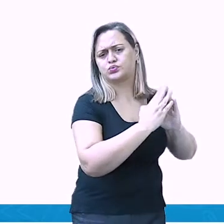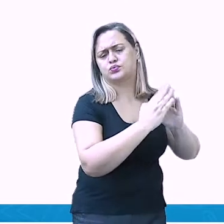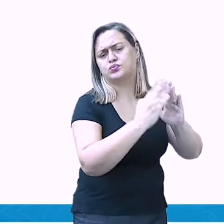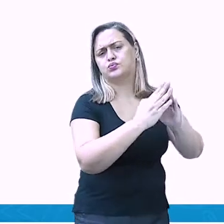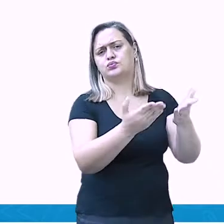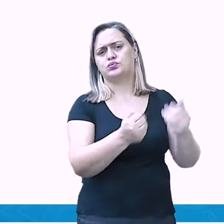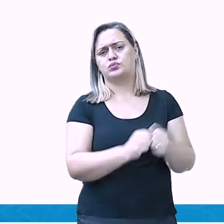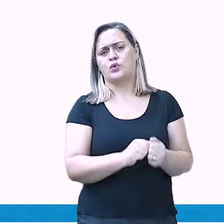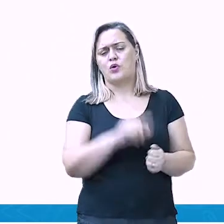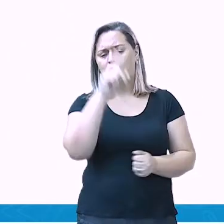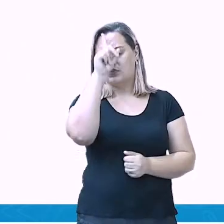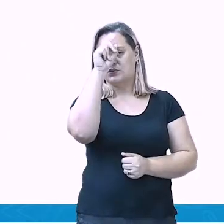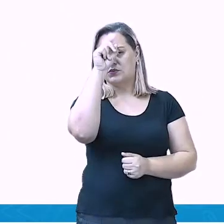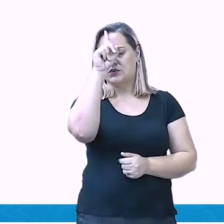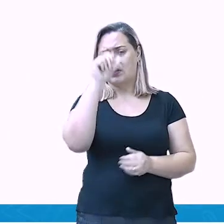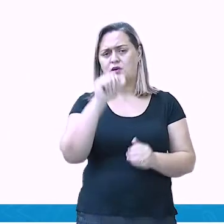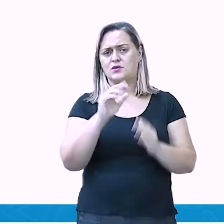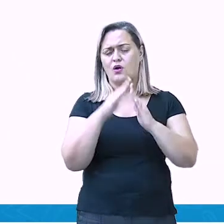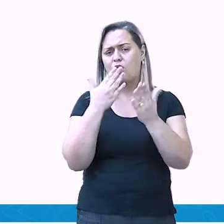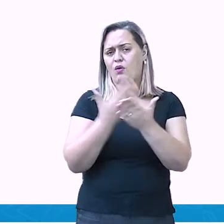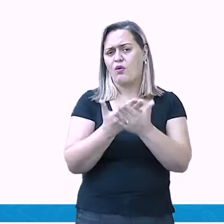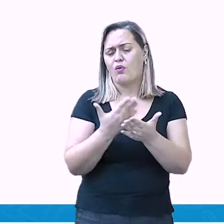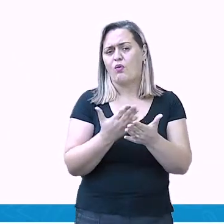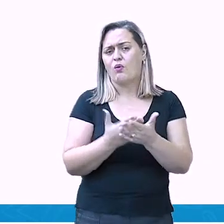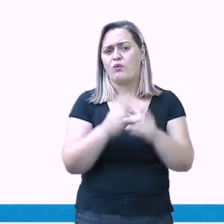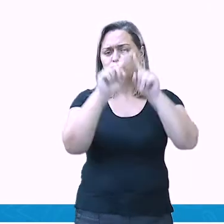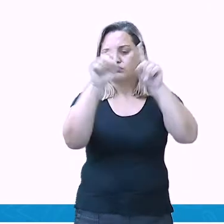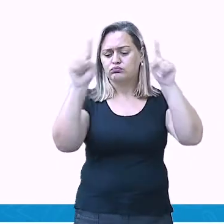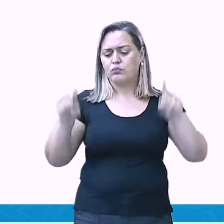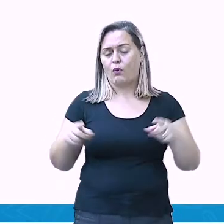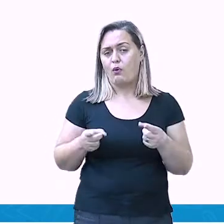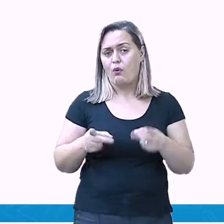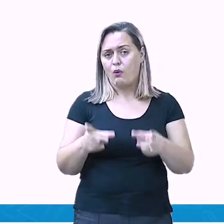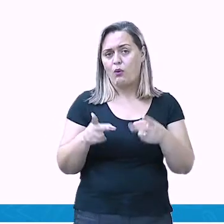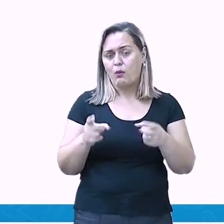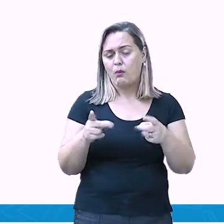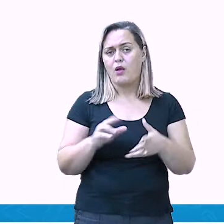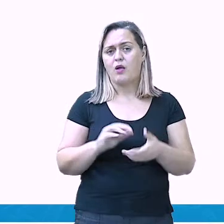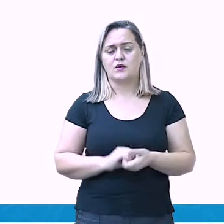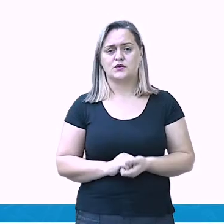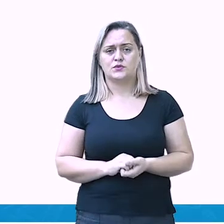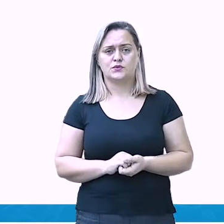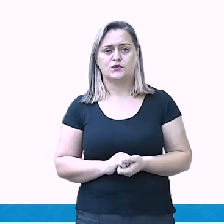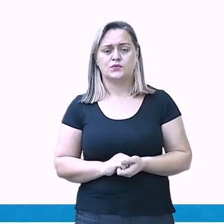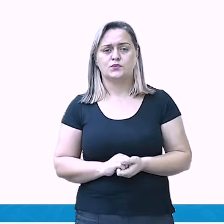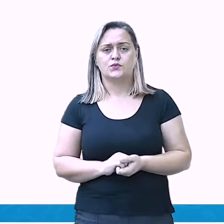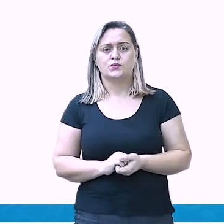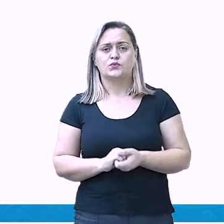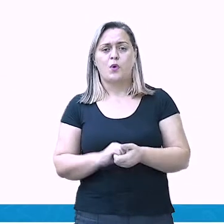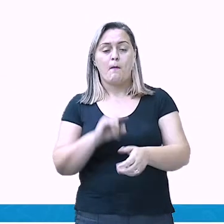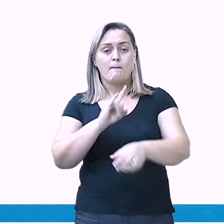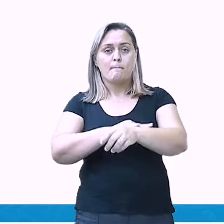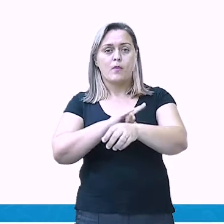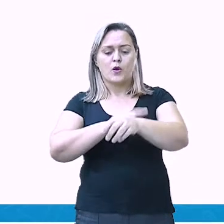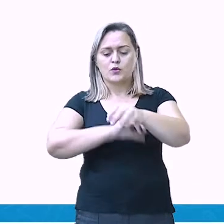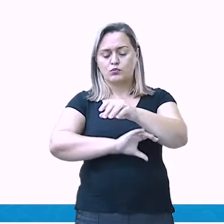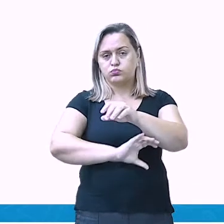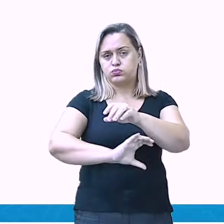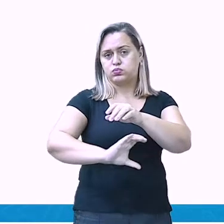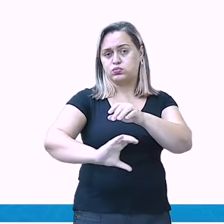escolas, comércios, abastecimento de água, sistema de esgoto,